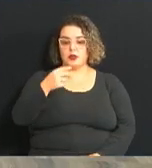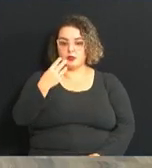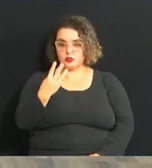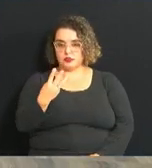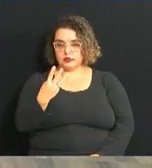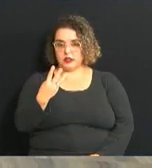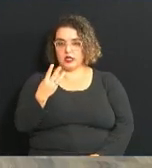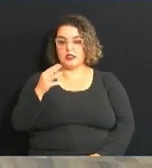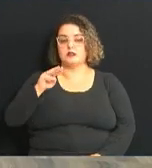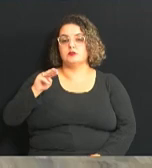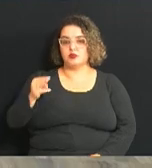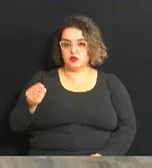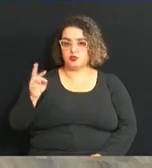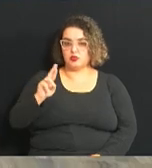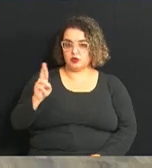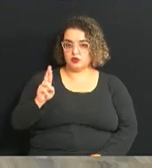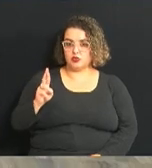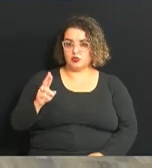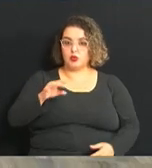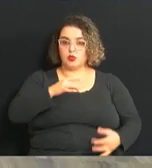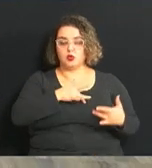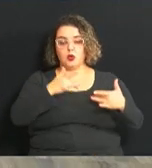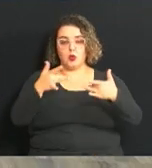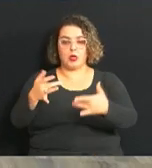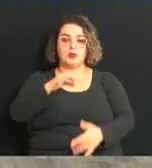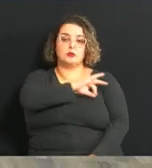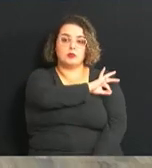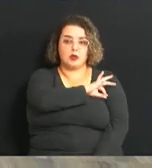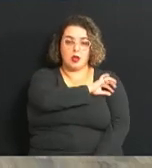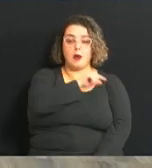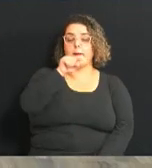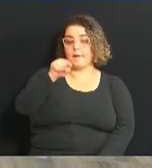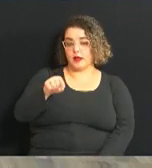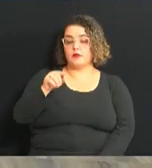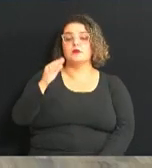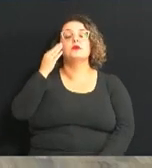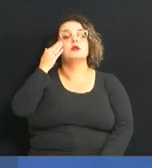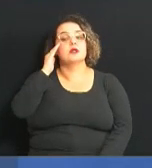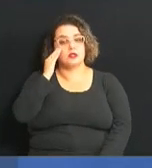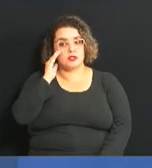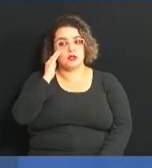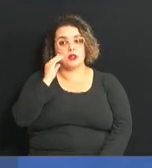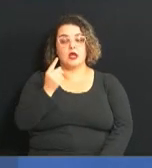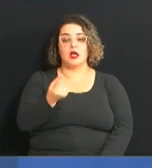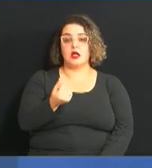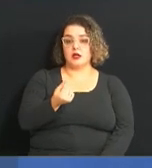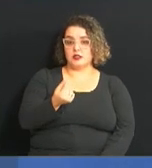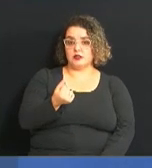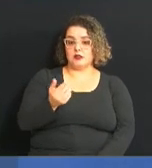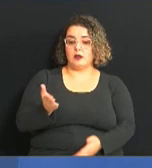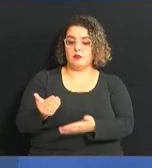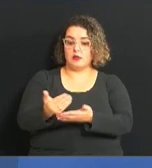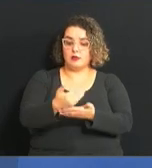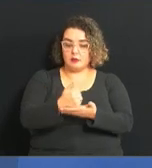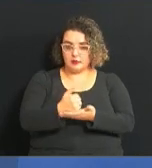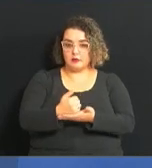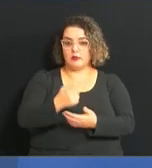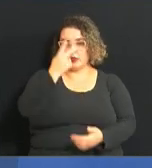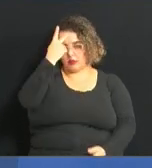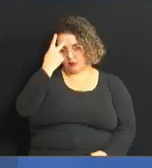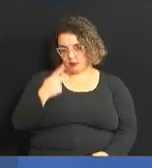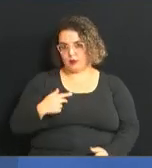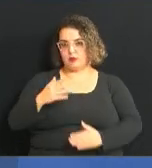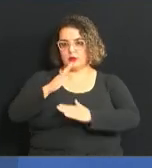de reais para a prefeitura só para você de casa então entender esse dinheiro foi economizado aqui pela Câmara